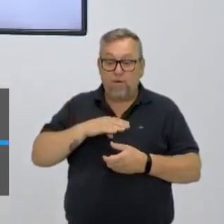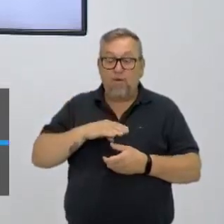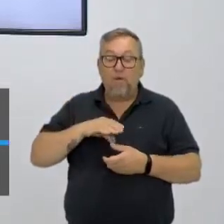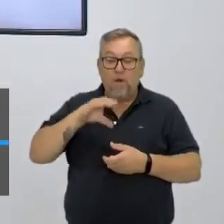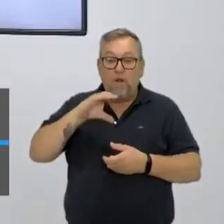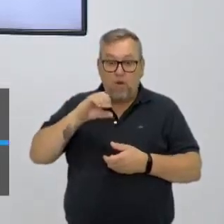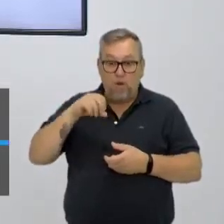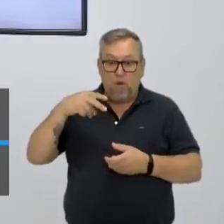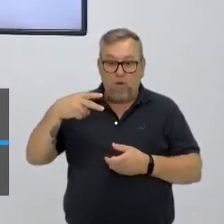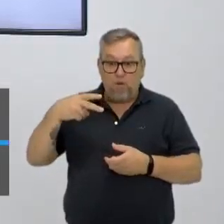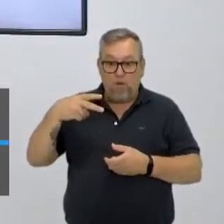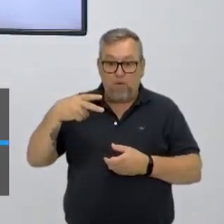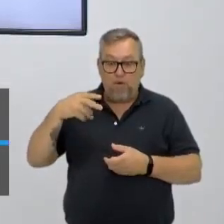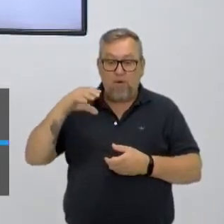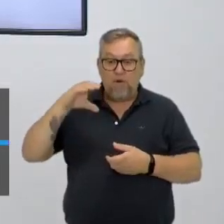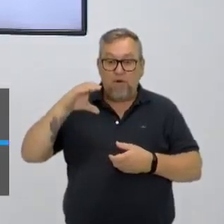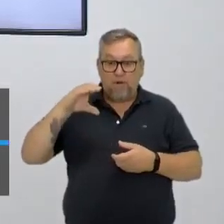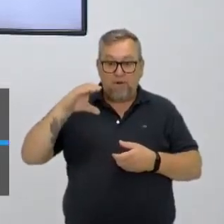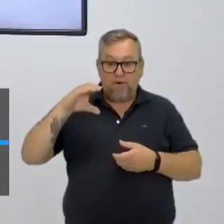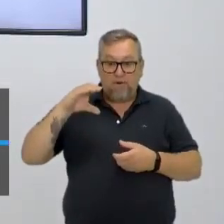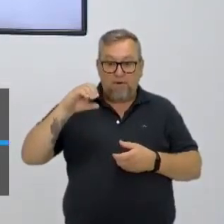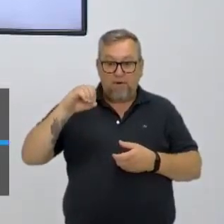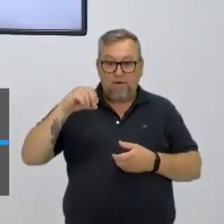carbônico. A gente tem um símbolo para ele ou não?